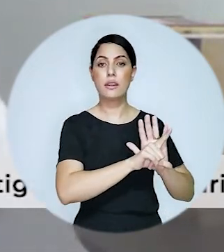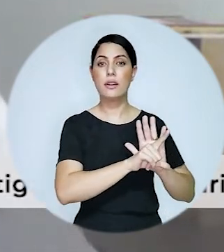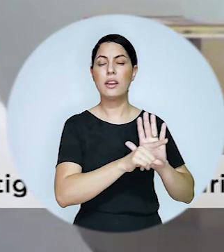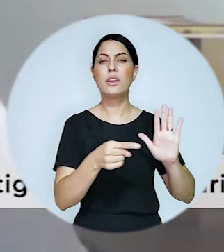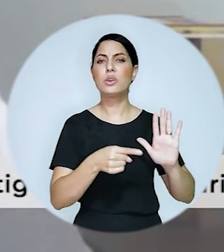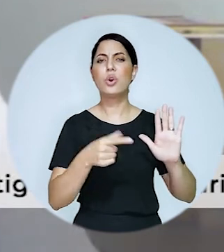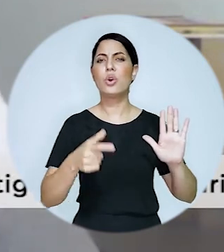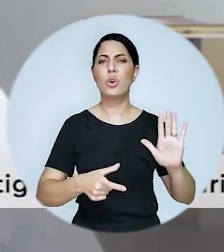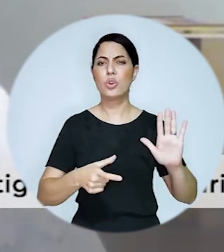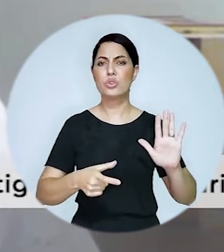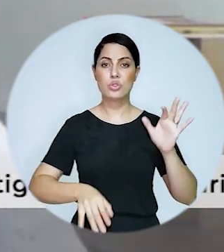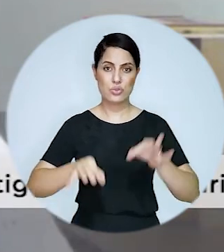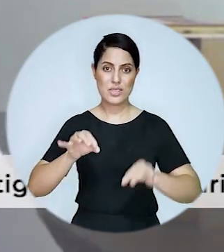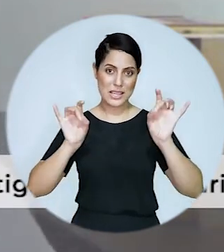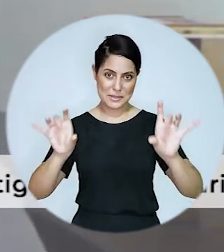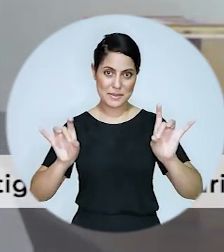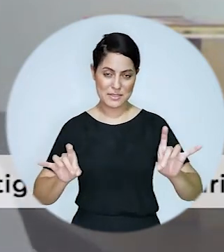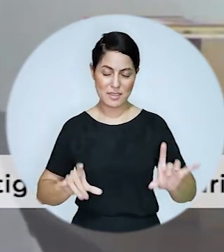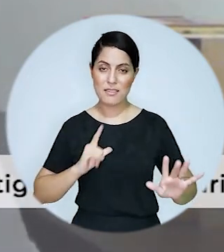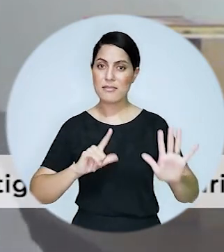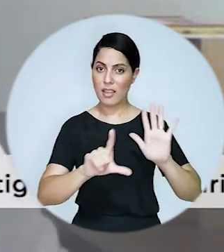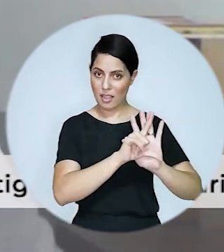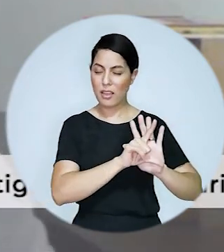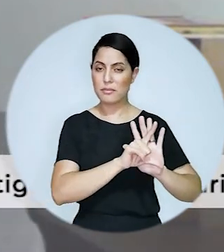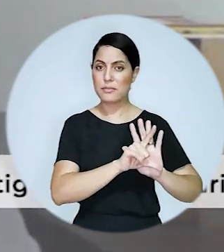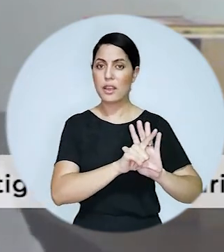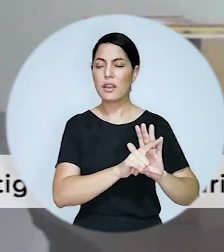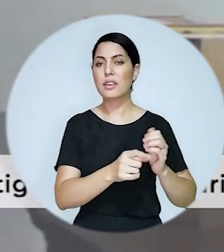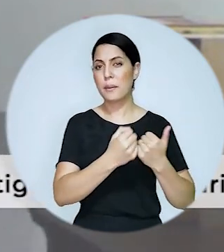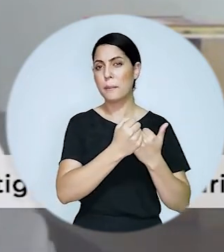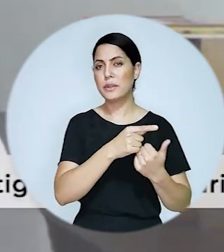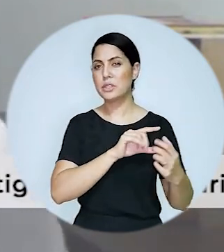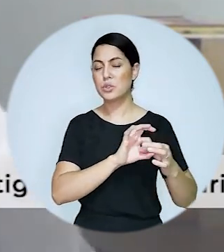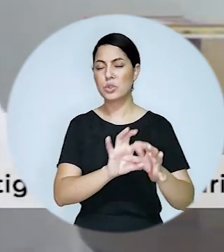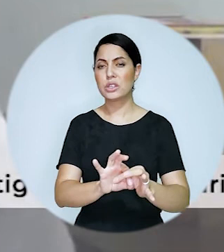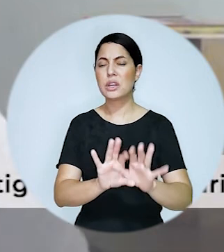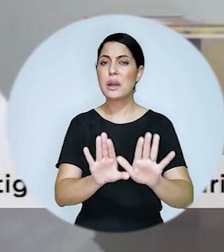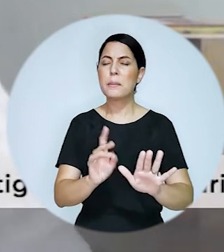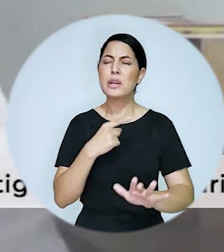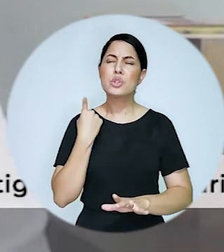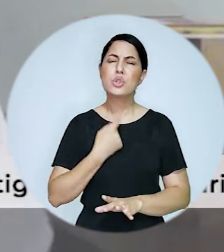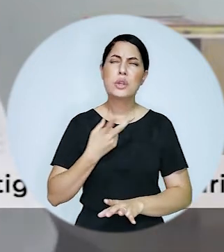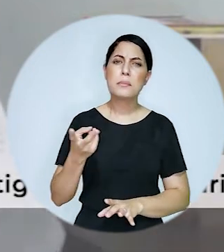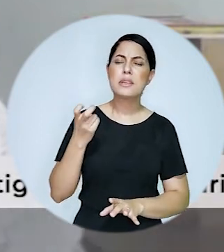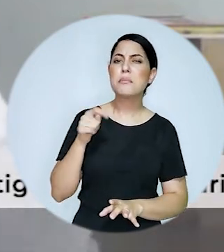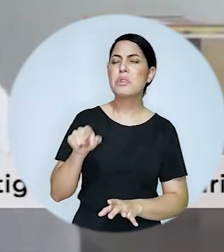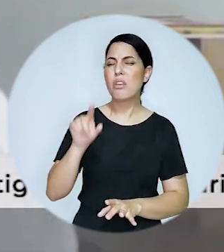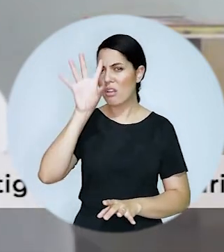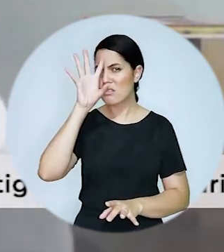lei dos juizados especiais mas a gente via ali um fomento de se levar essa